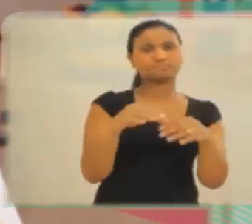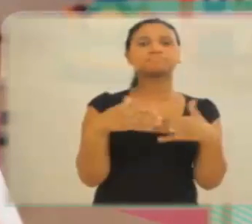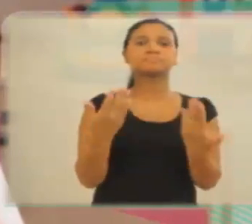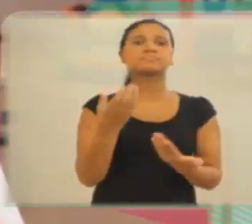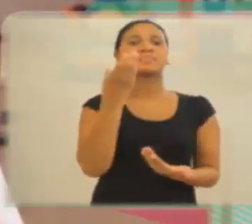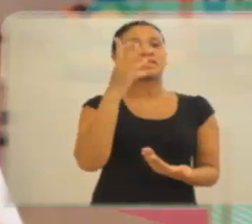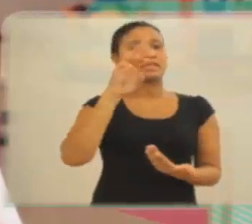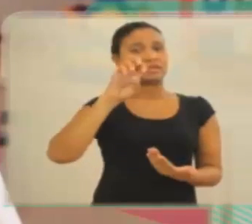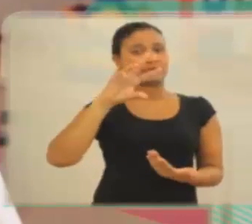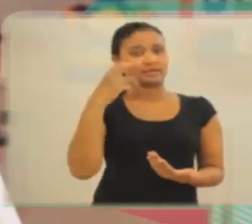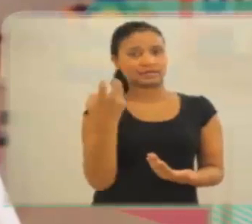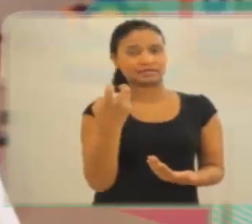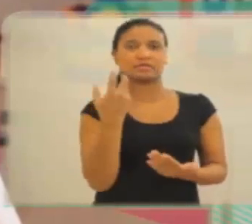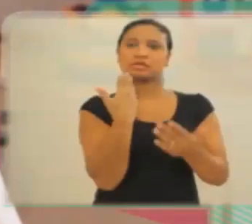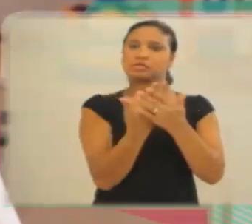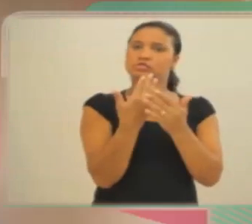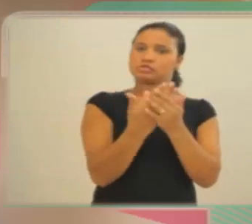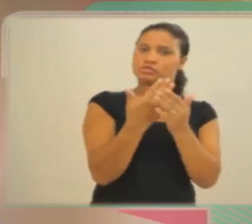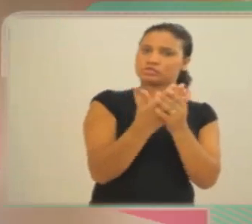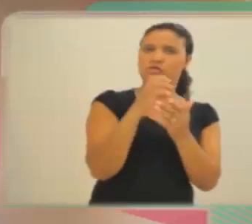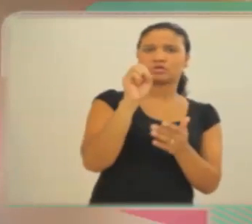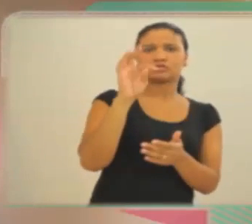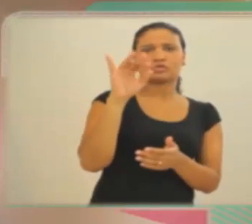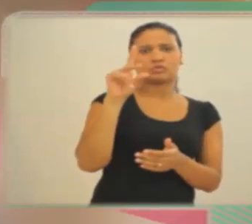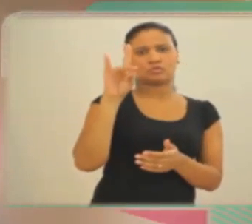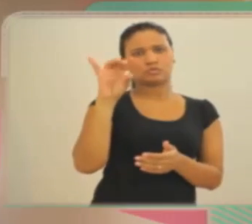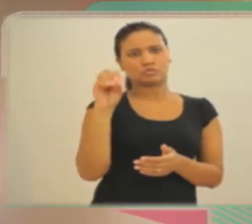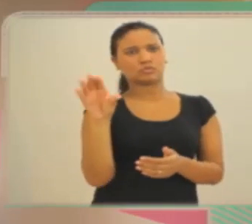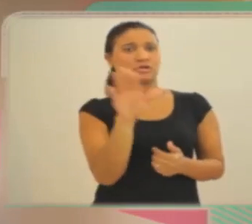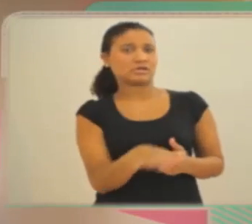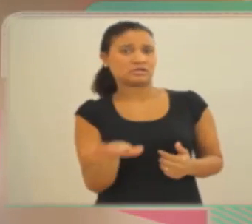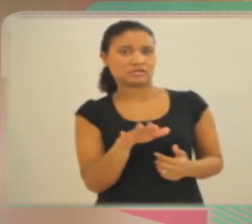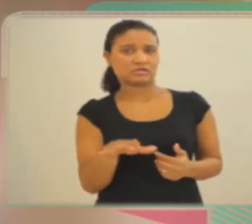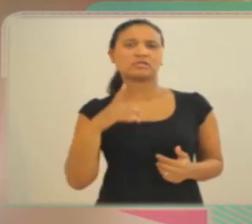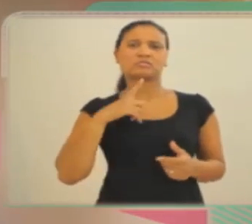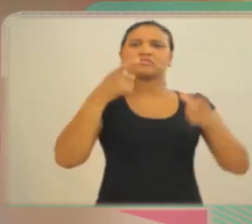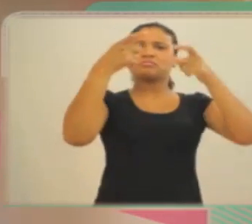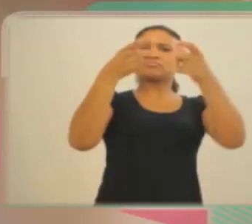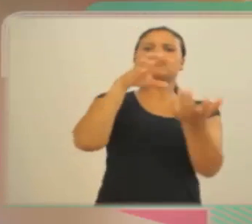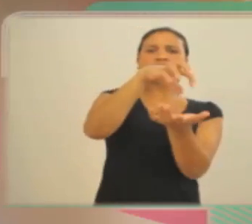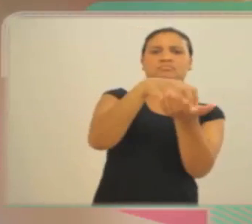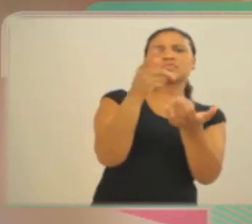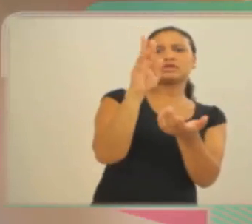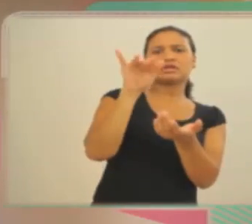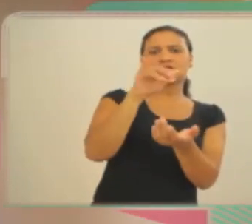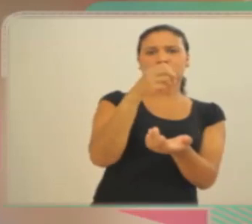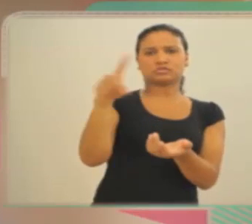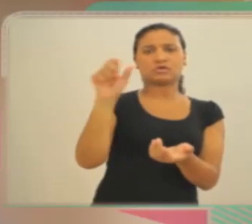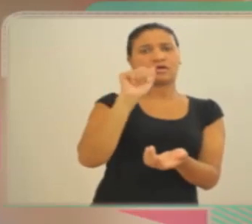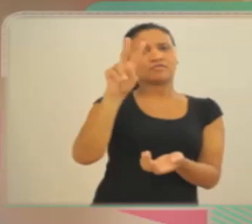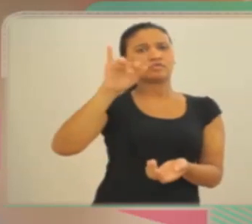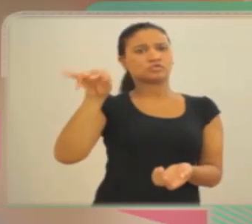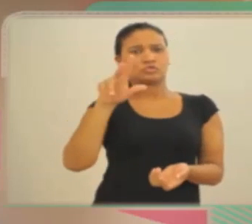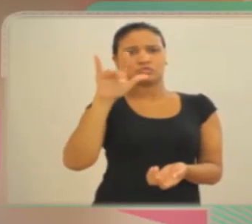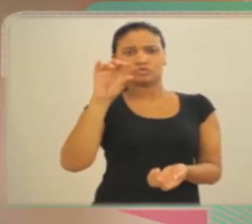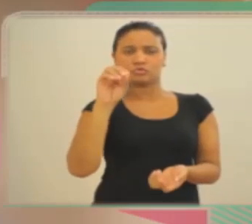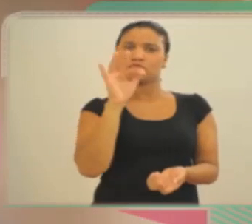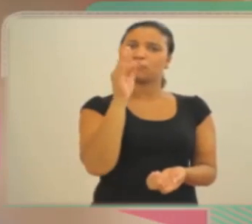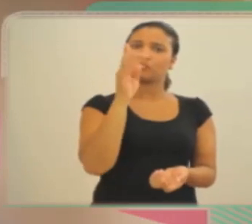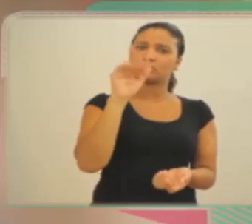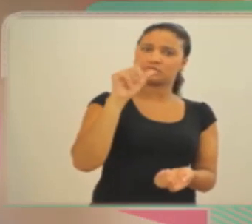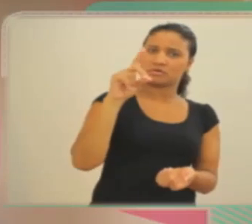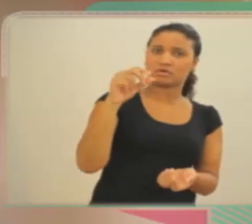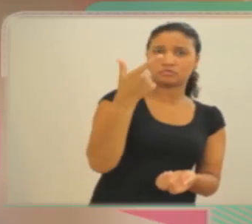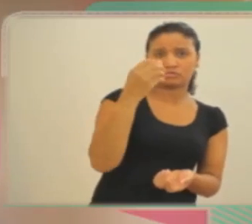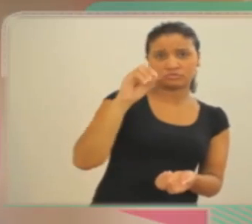para a sociedade como um todo. A Cresce da Escola Estúdio da Criança, ela tem a sede no Grajaú, na Avenida Júlio Furtado